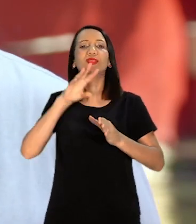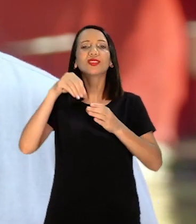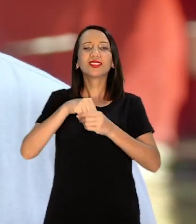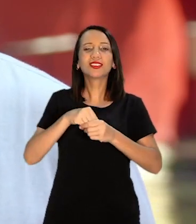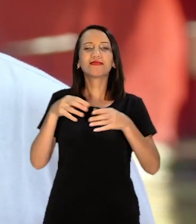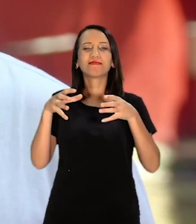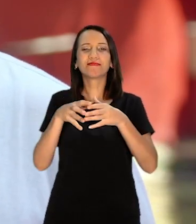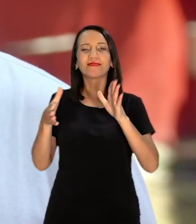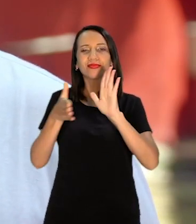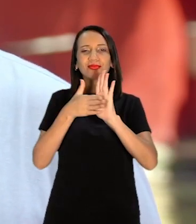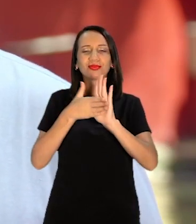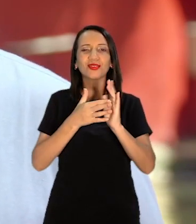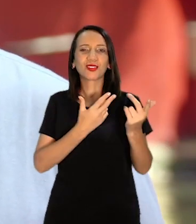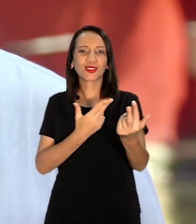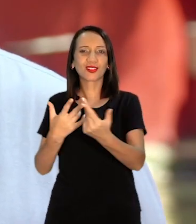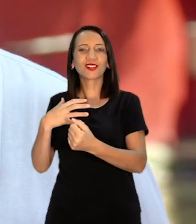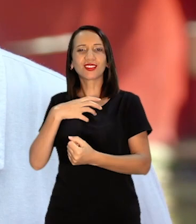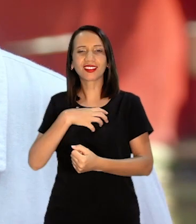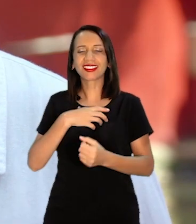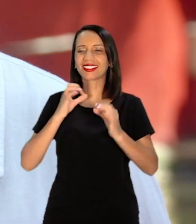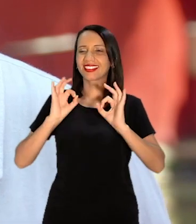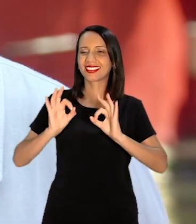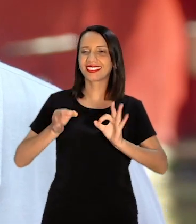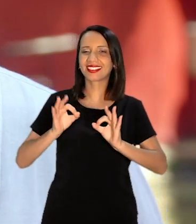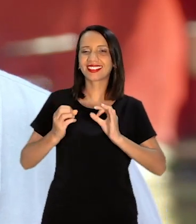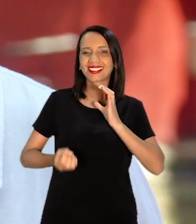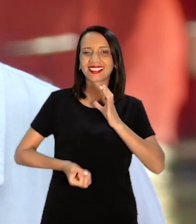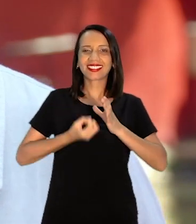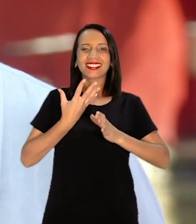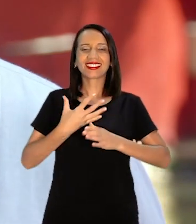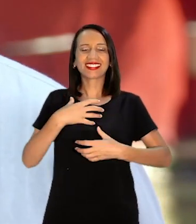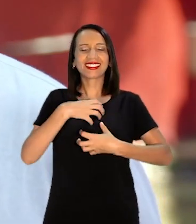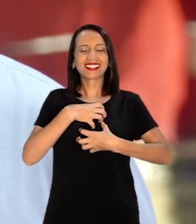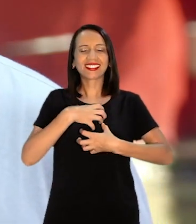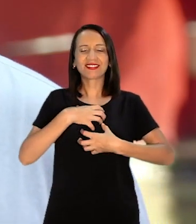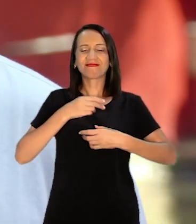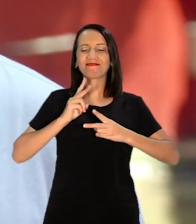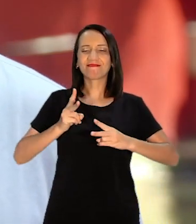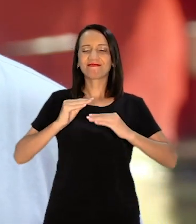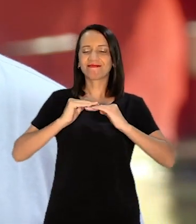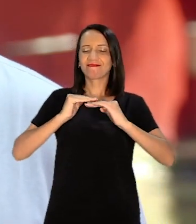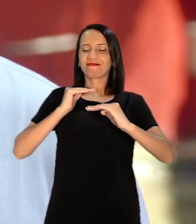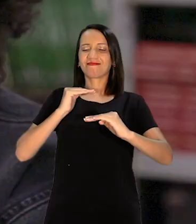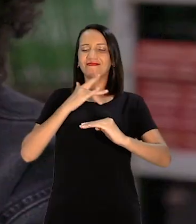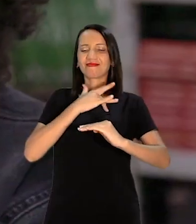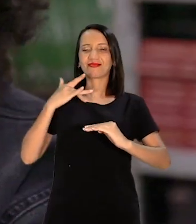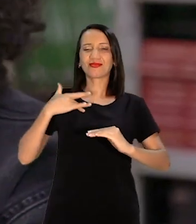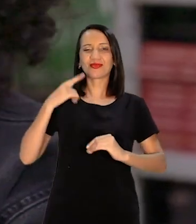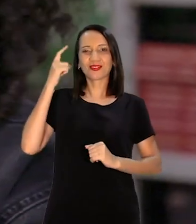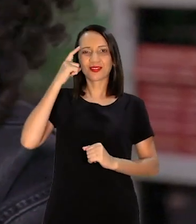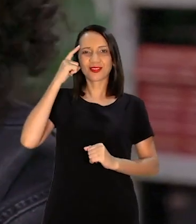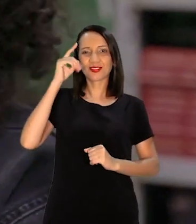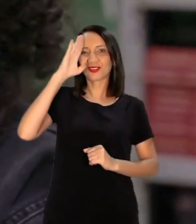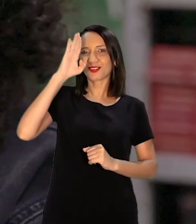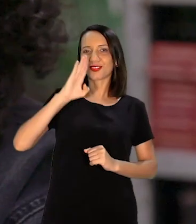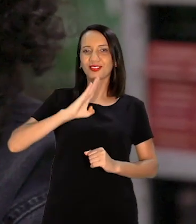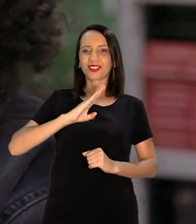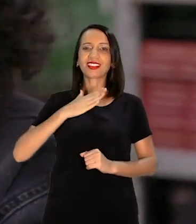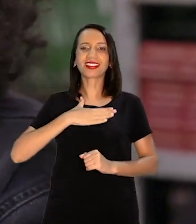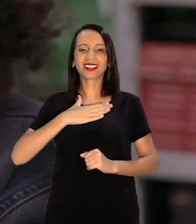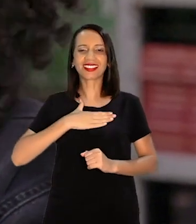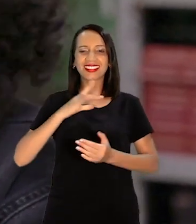comum Com certeza Cria a solidez Para essa saúde mental Minha prioridade Foi